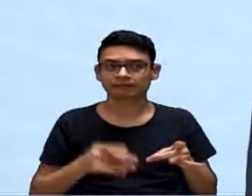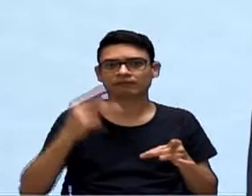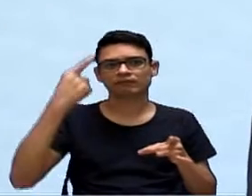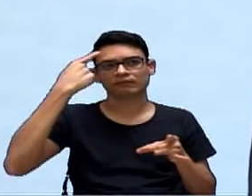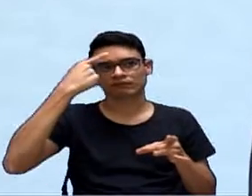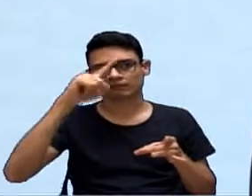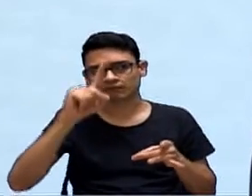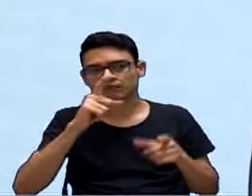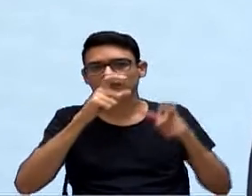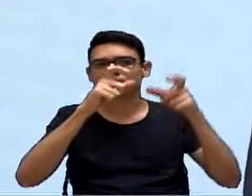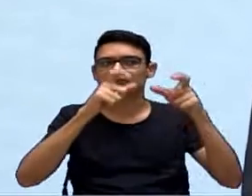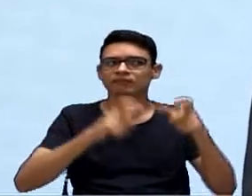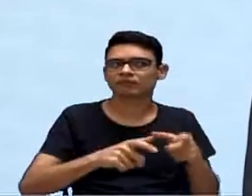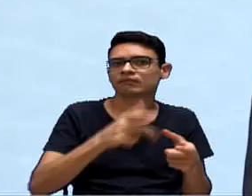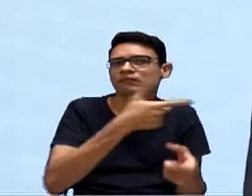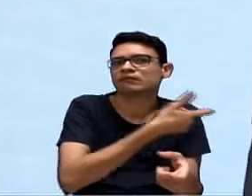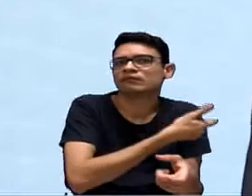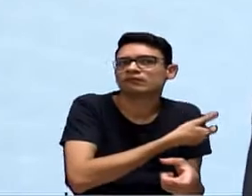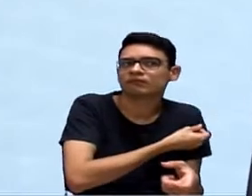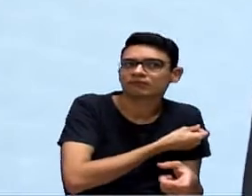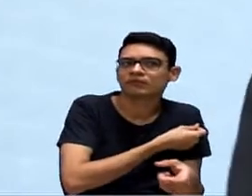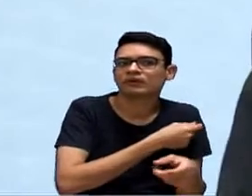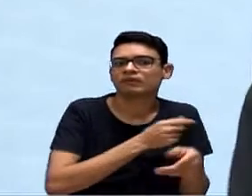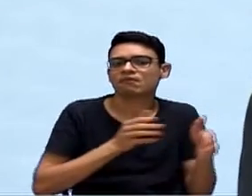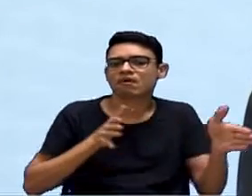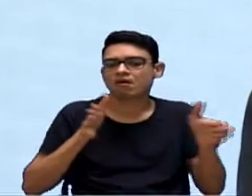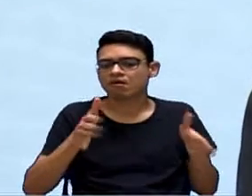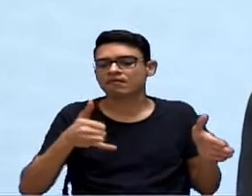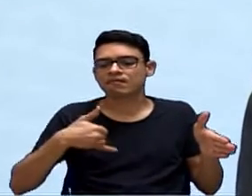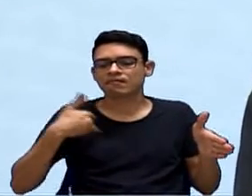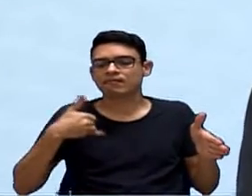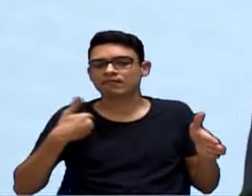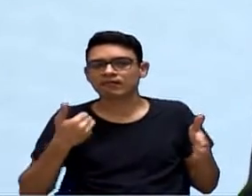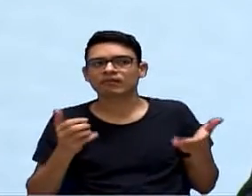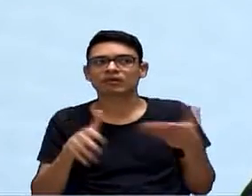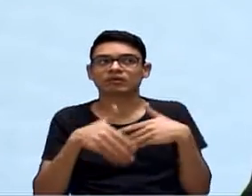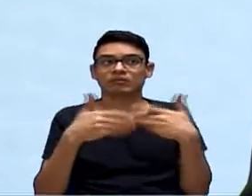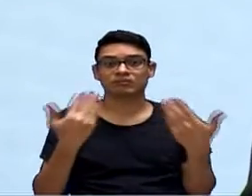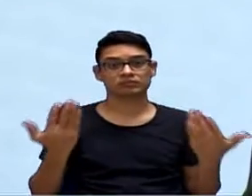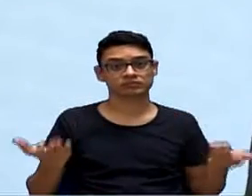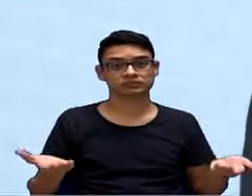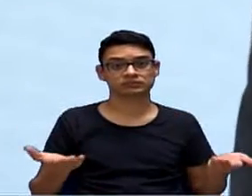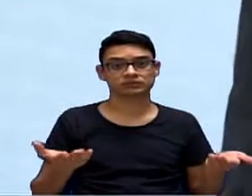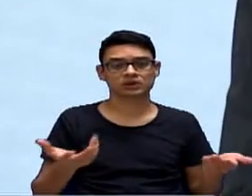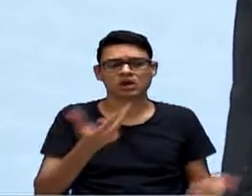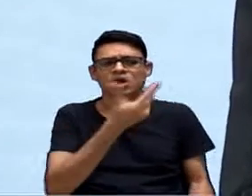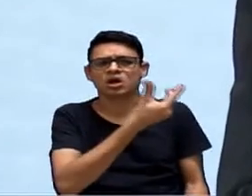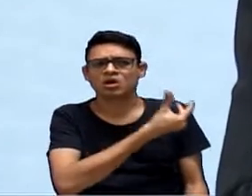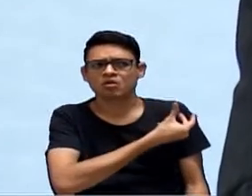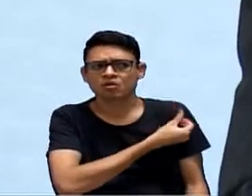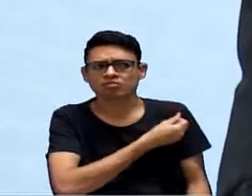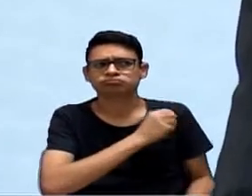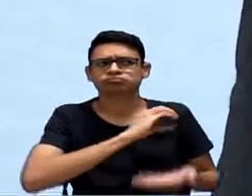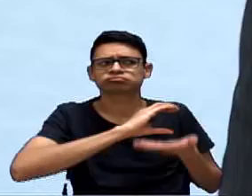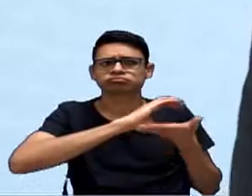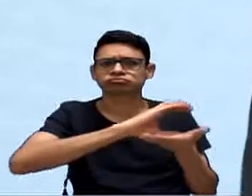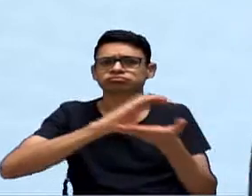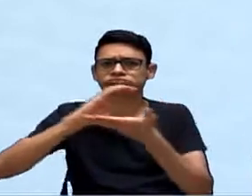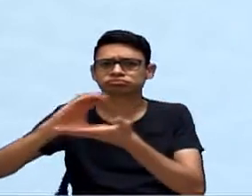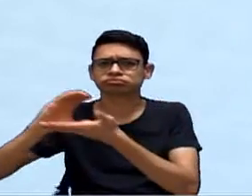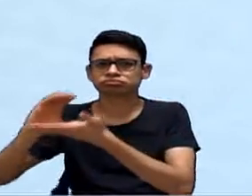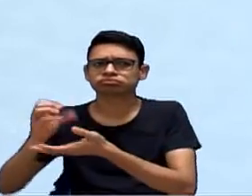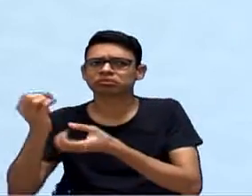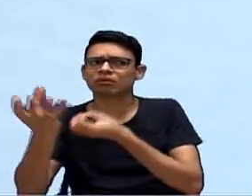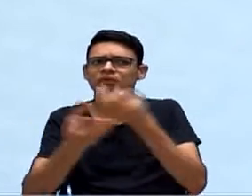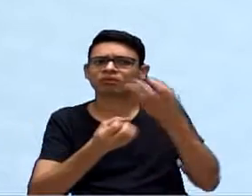o local de aplicação, em que fase se está da vacinação, quantas doses foram distribuídas ou